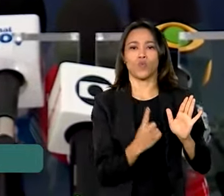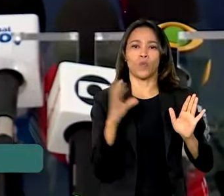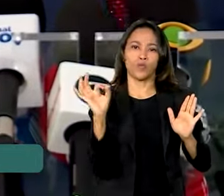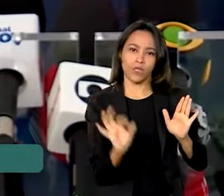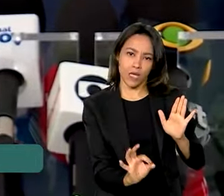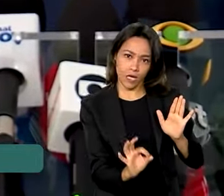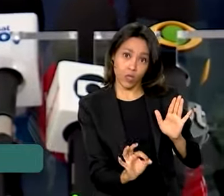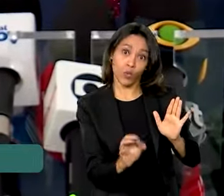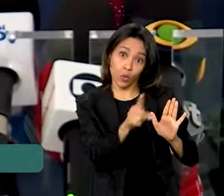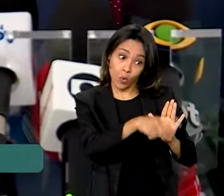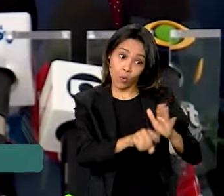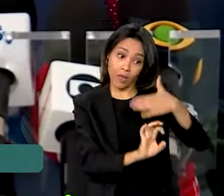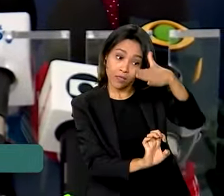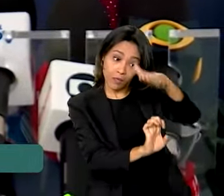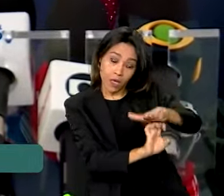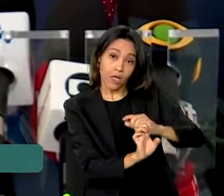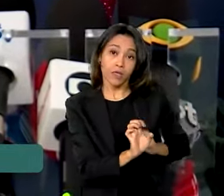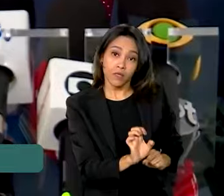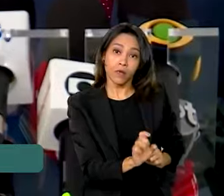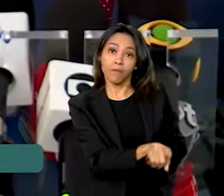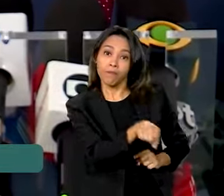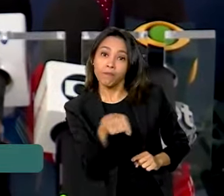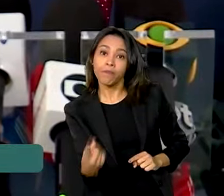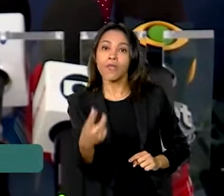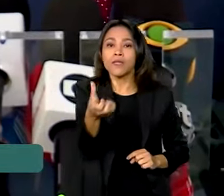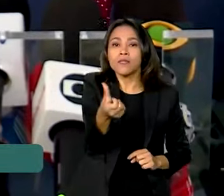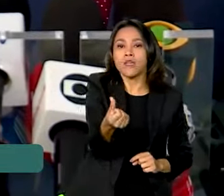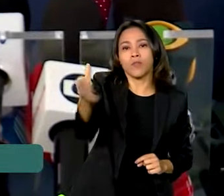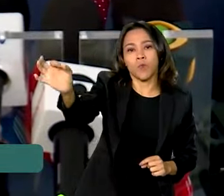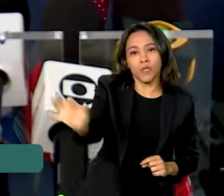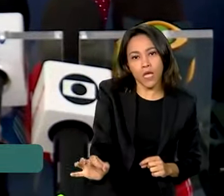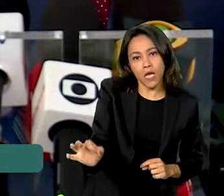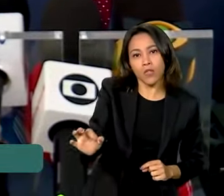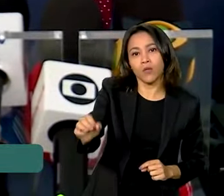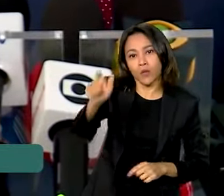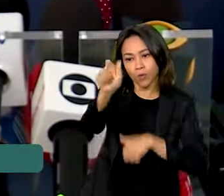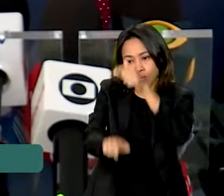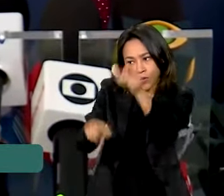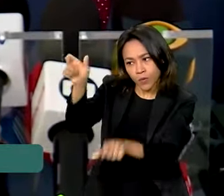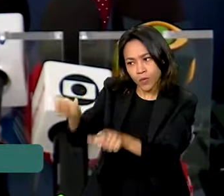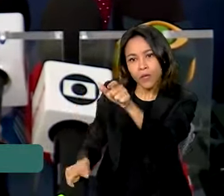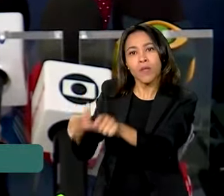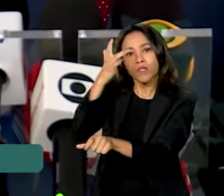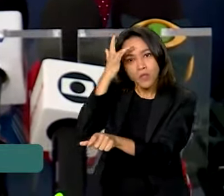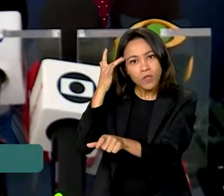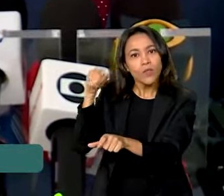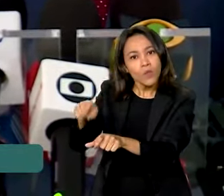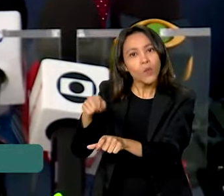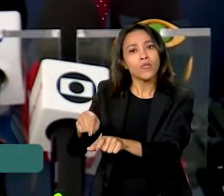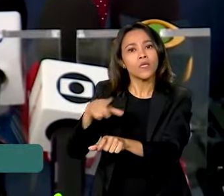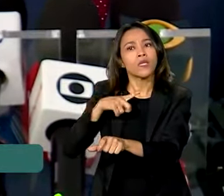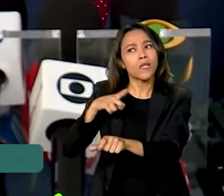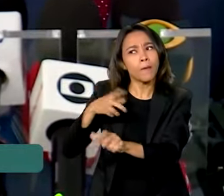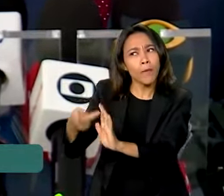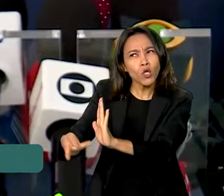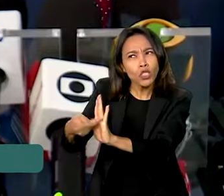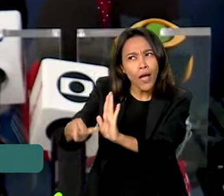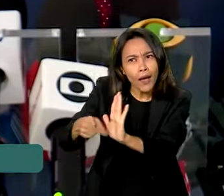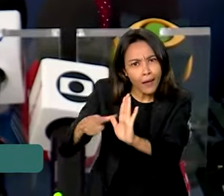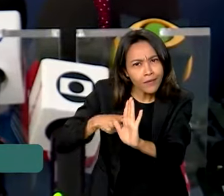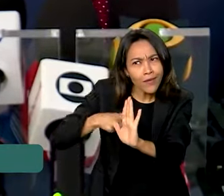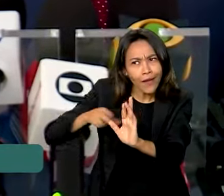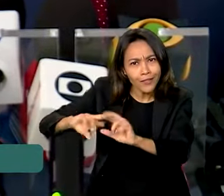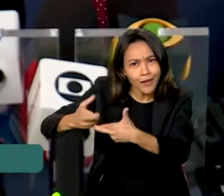a pessoa jurídica e 6% para a pessoa física que tem projetos de